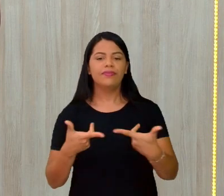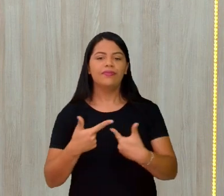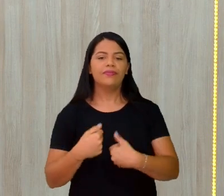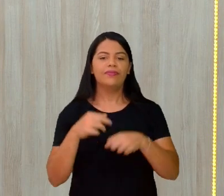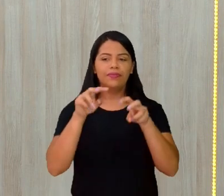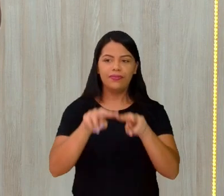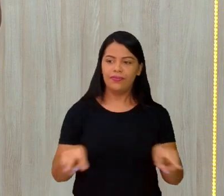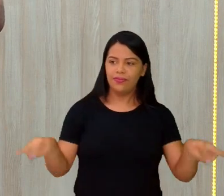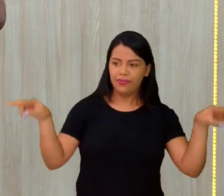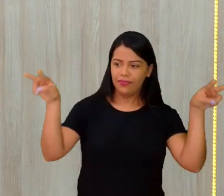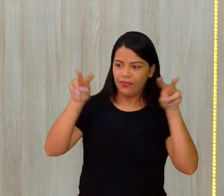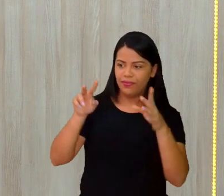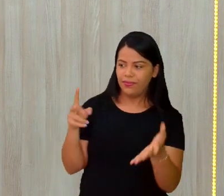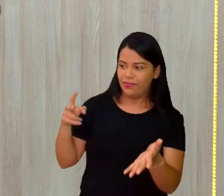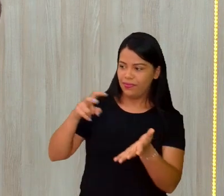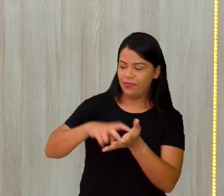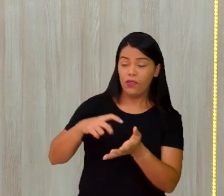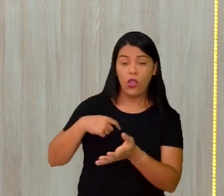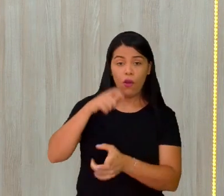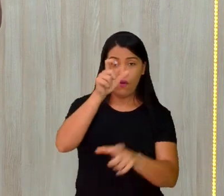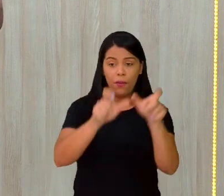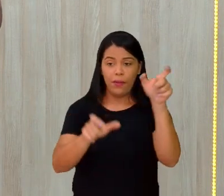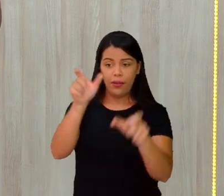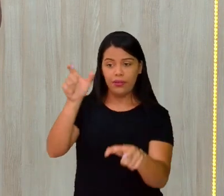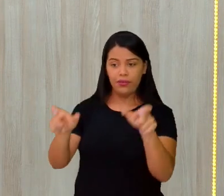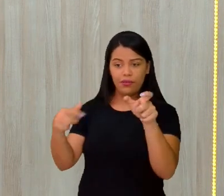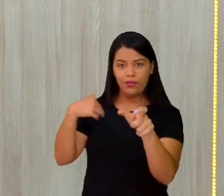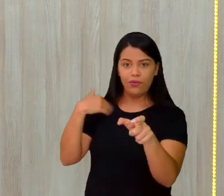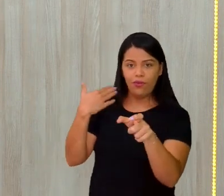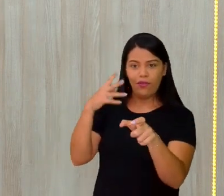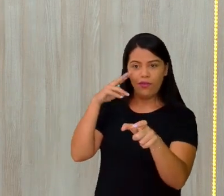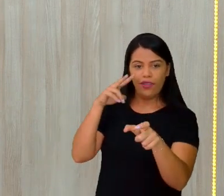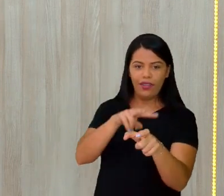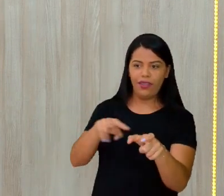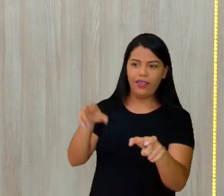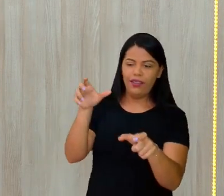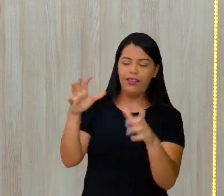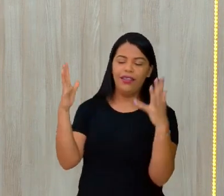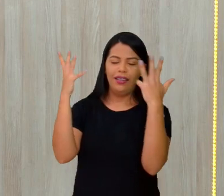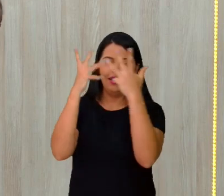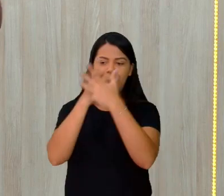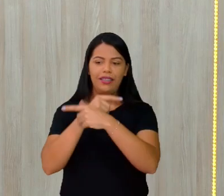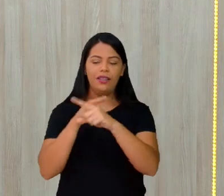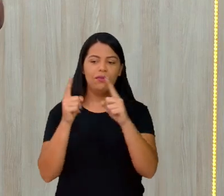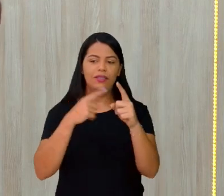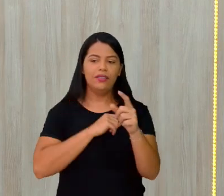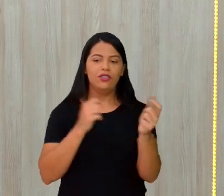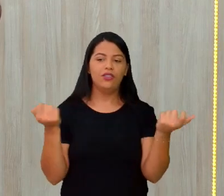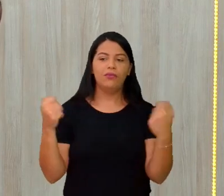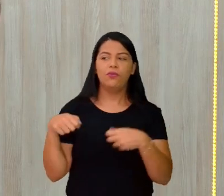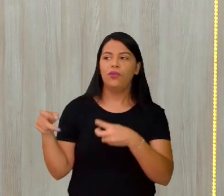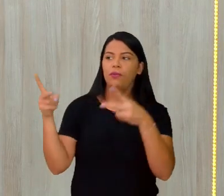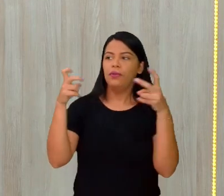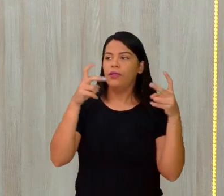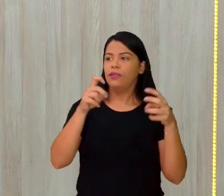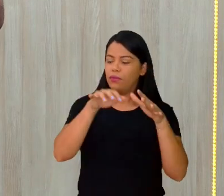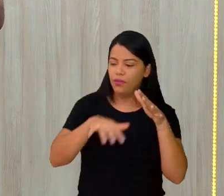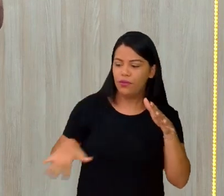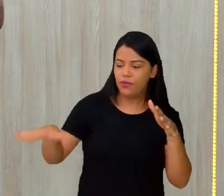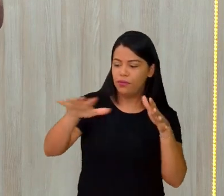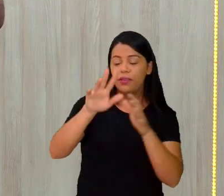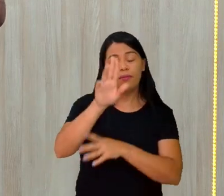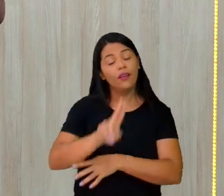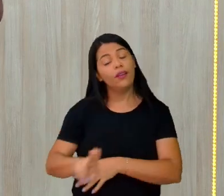uma manhã dessa, ou vendo pessoas bonitas, é diferenciado, né? Mas a gente pode perceber aqui o espaço através dos demais